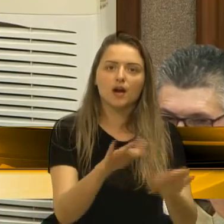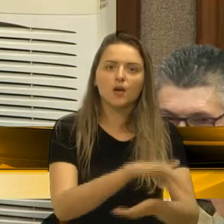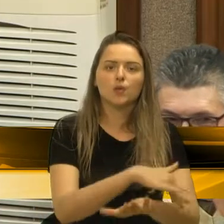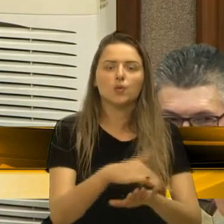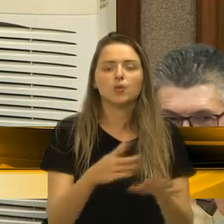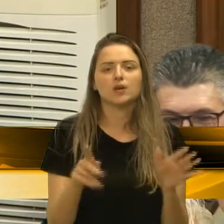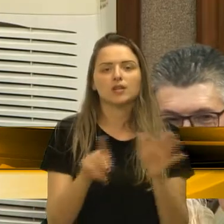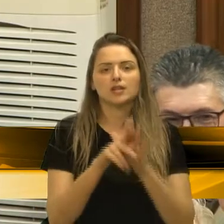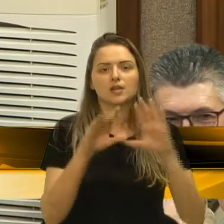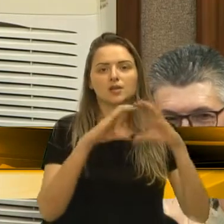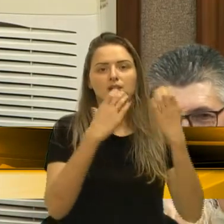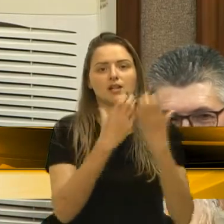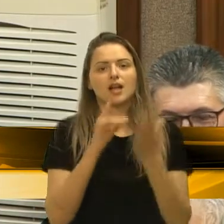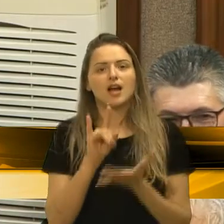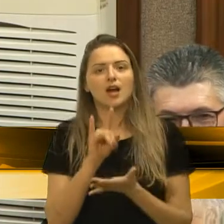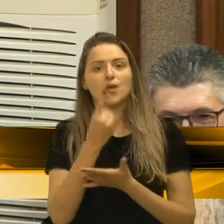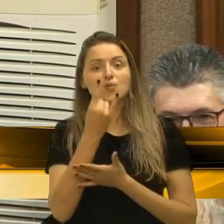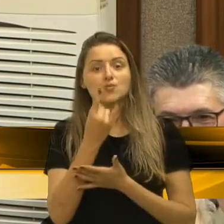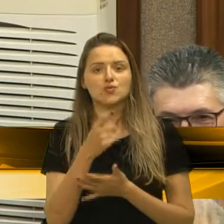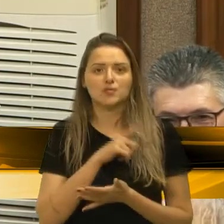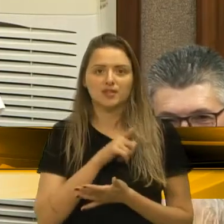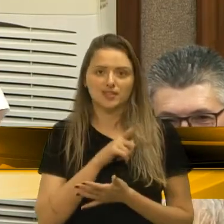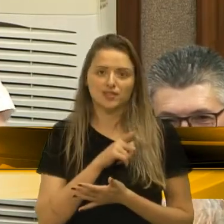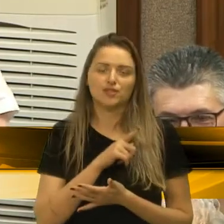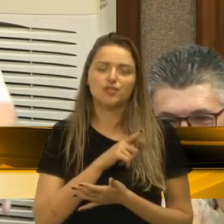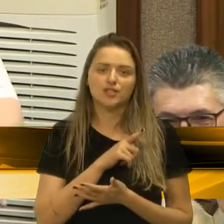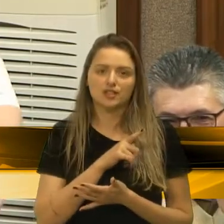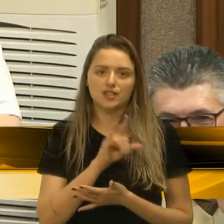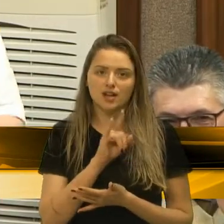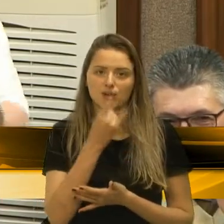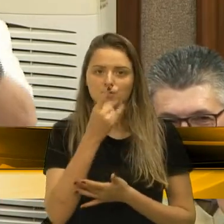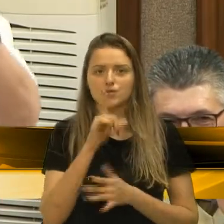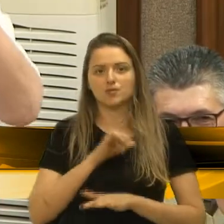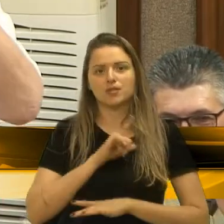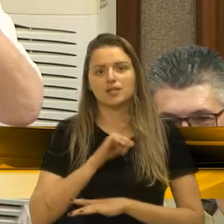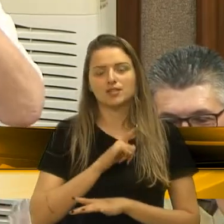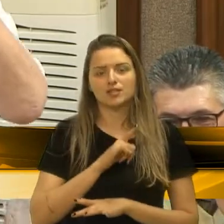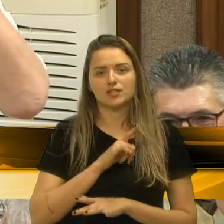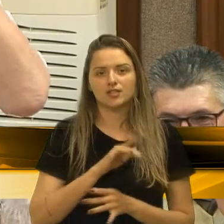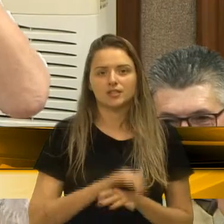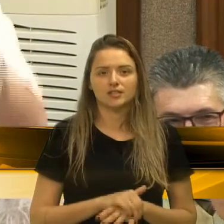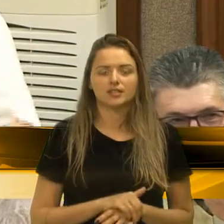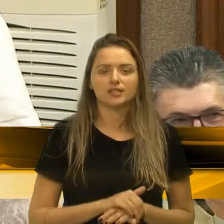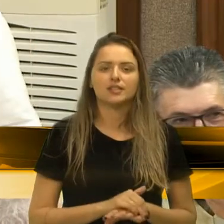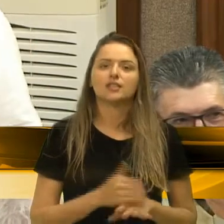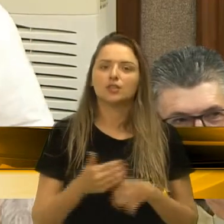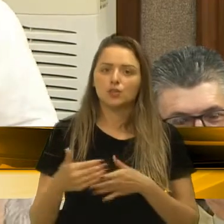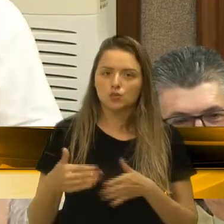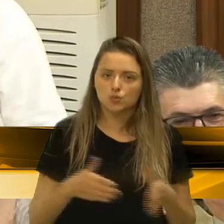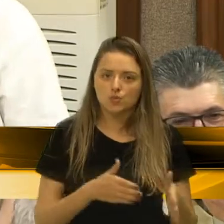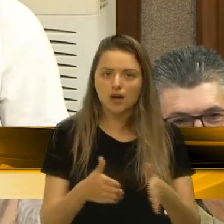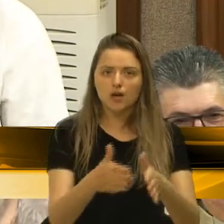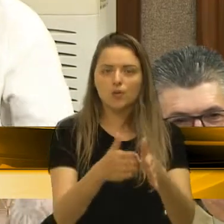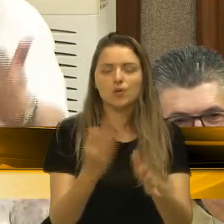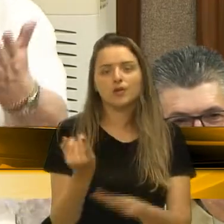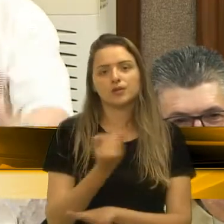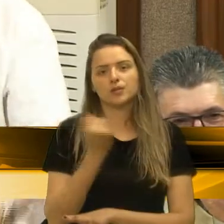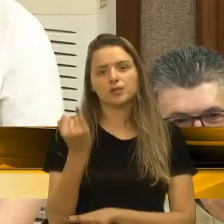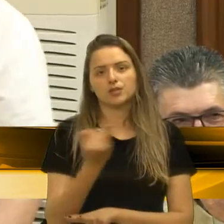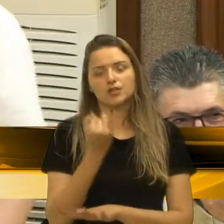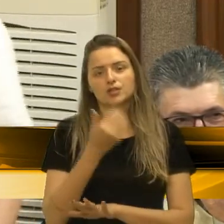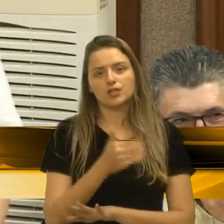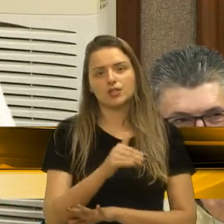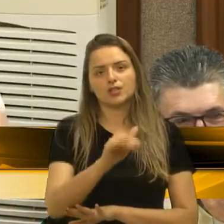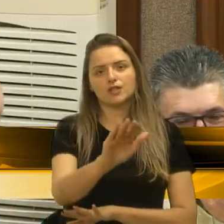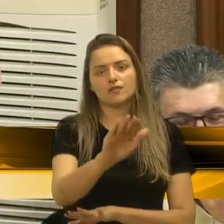Era a última que tinha ali. Era a última que tinha ali. E mais uma rua muito importante, que leva lá para o nosso